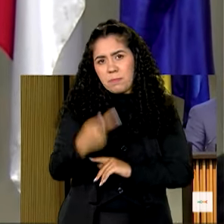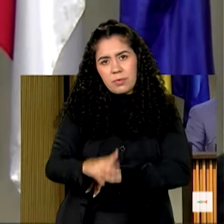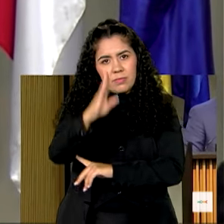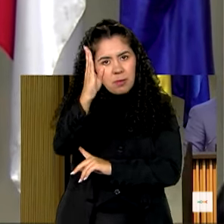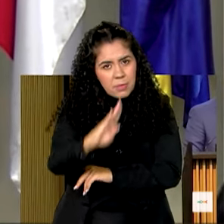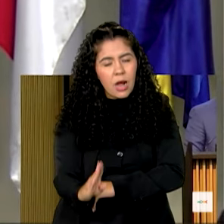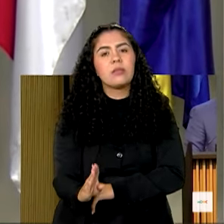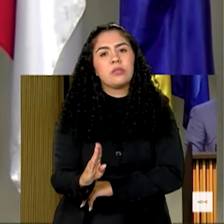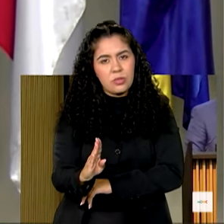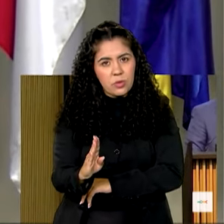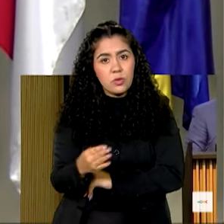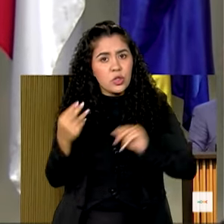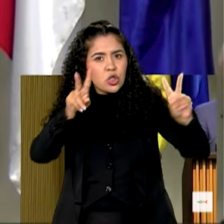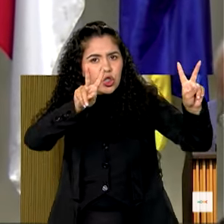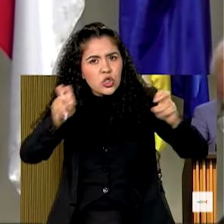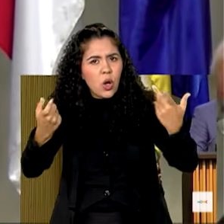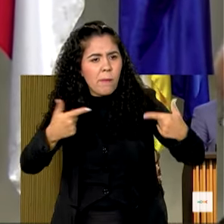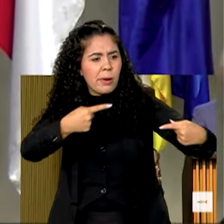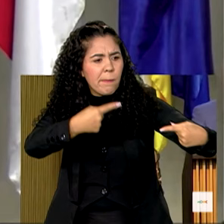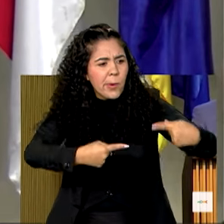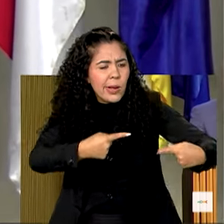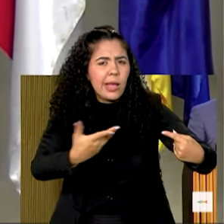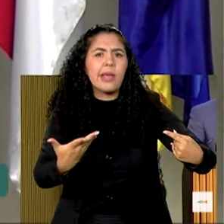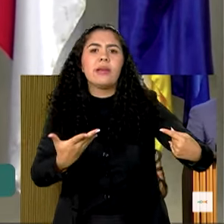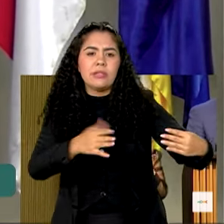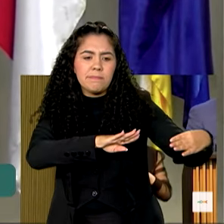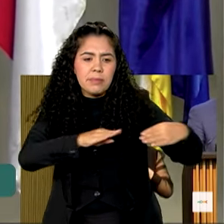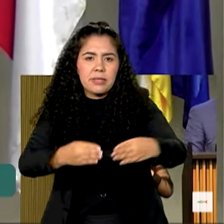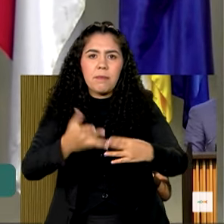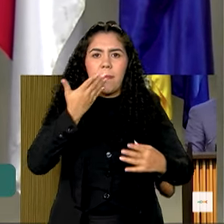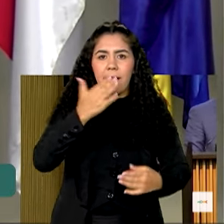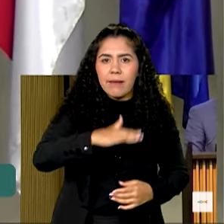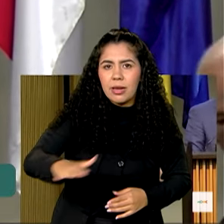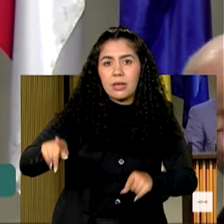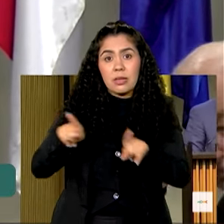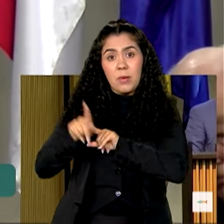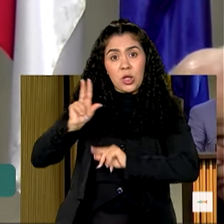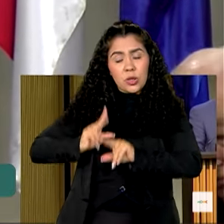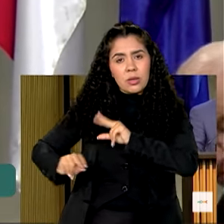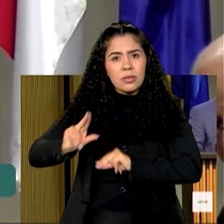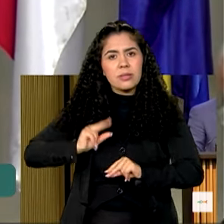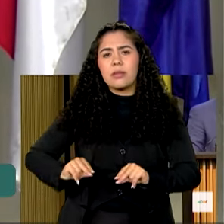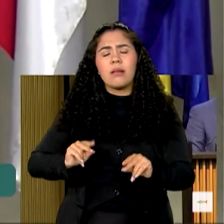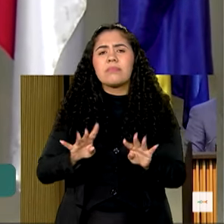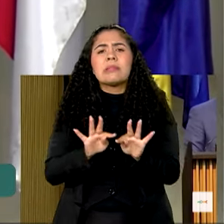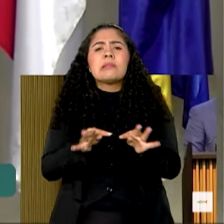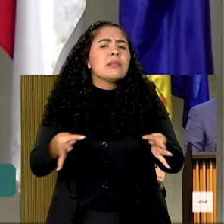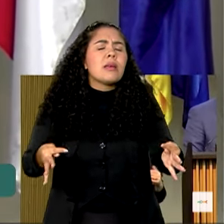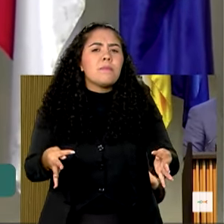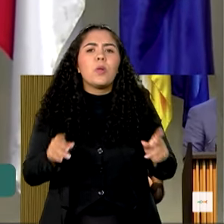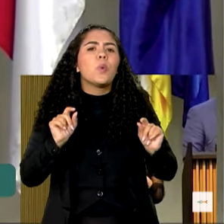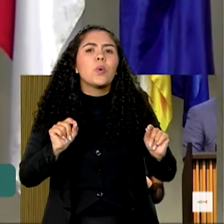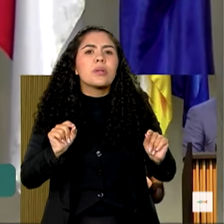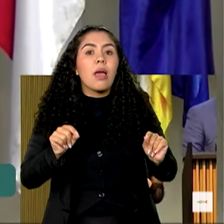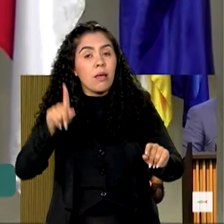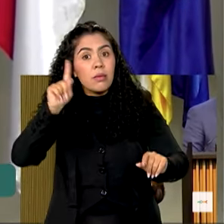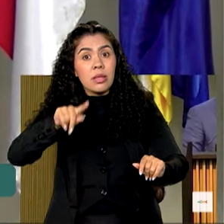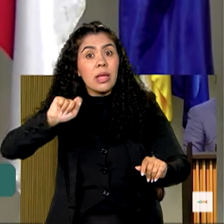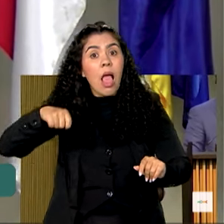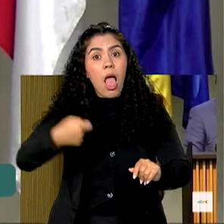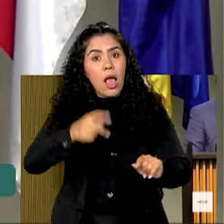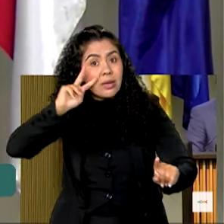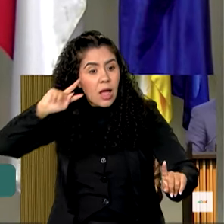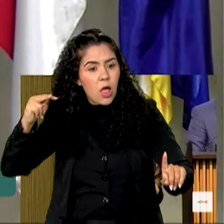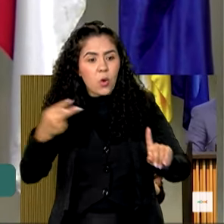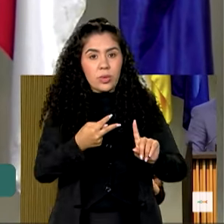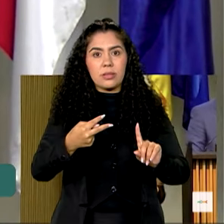teve em relação às políticas para crianças e adolescentes, pelo simples fato de que se trata de um reconhecimento de um